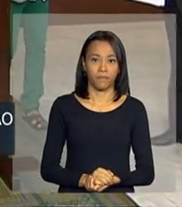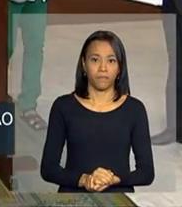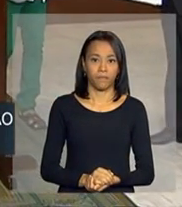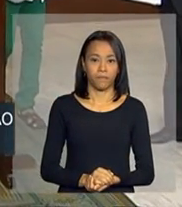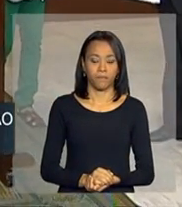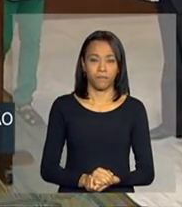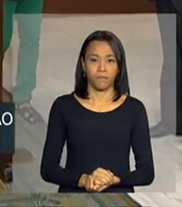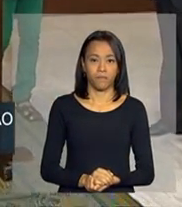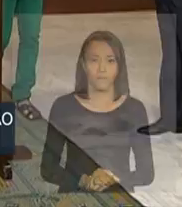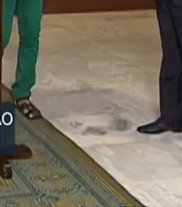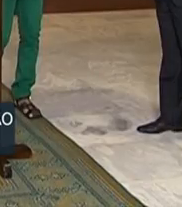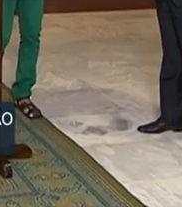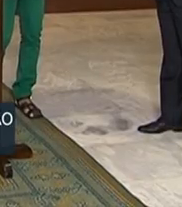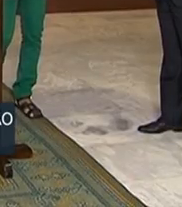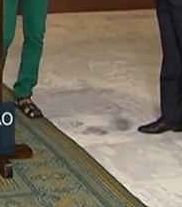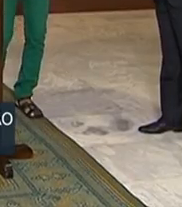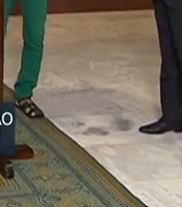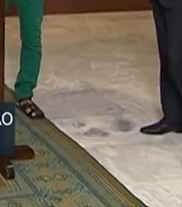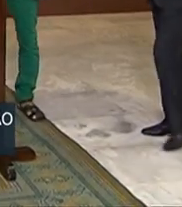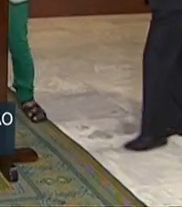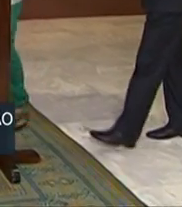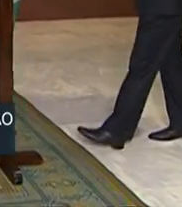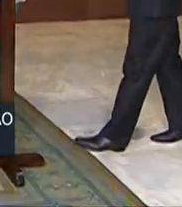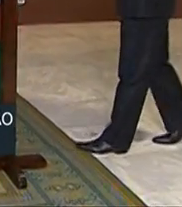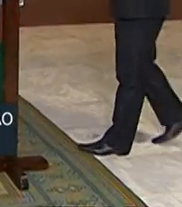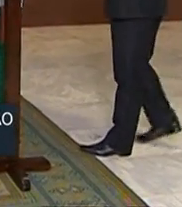a... Eu toco, a senhora toca.